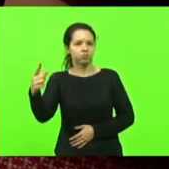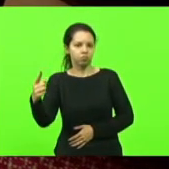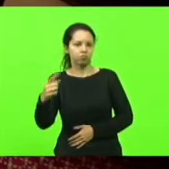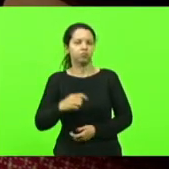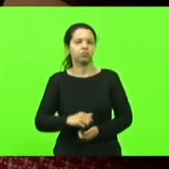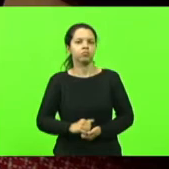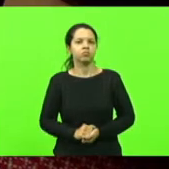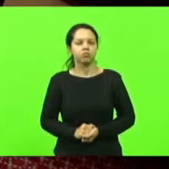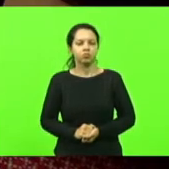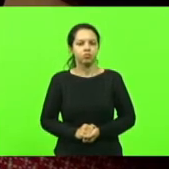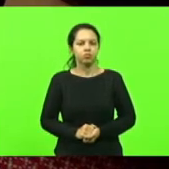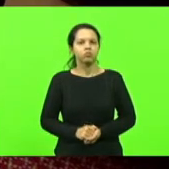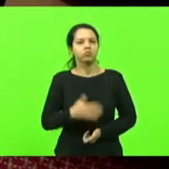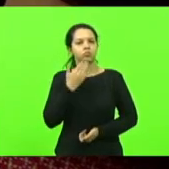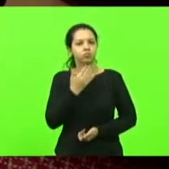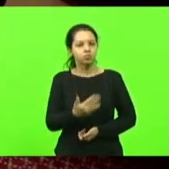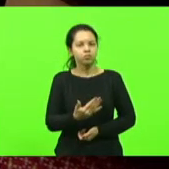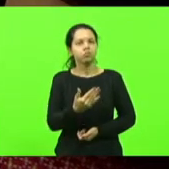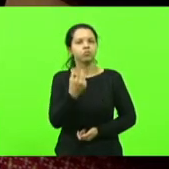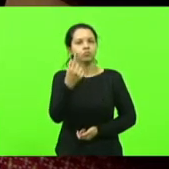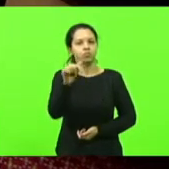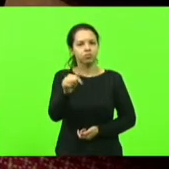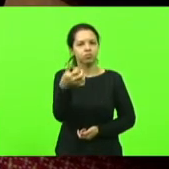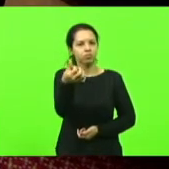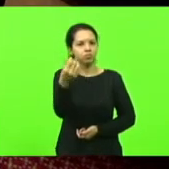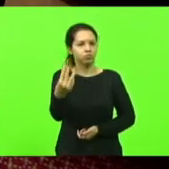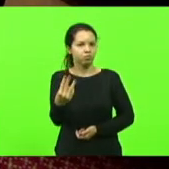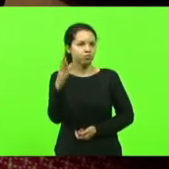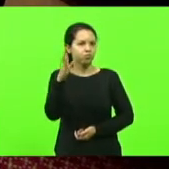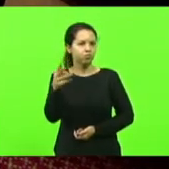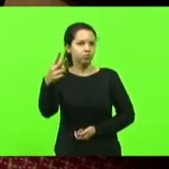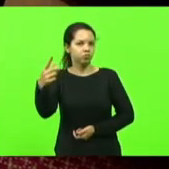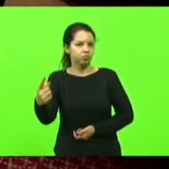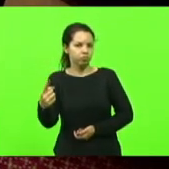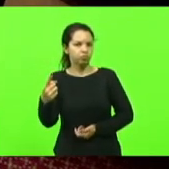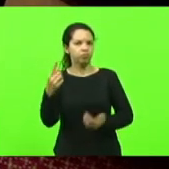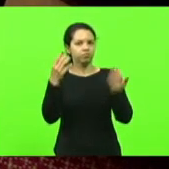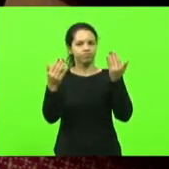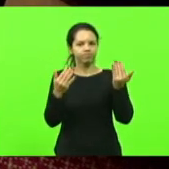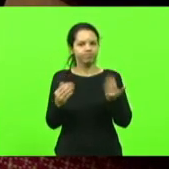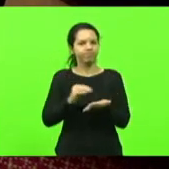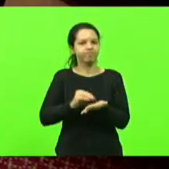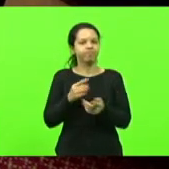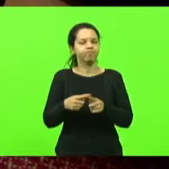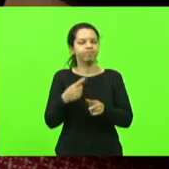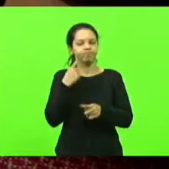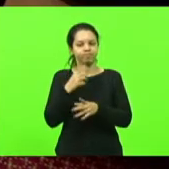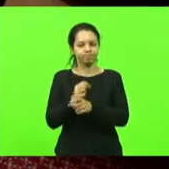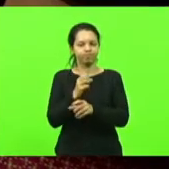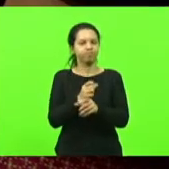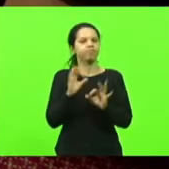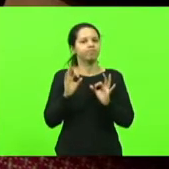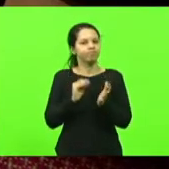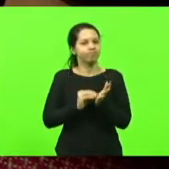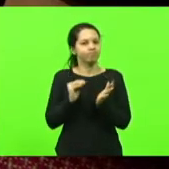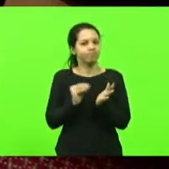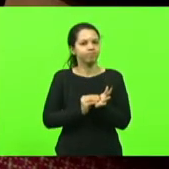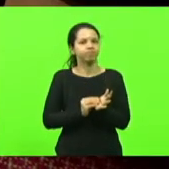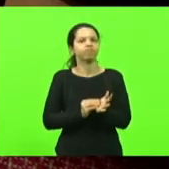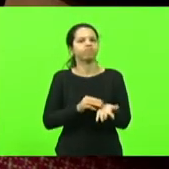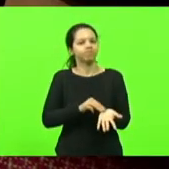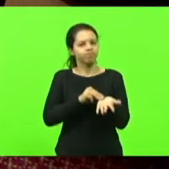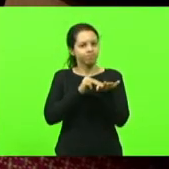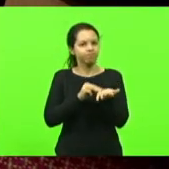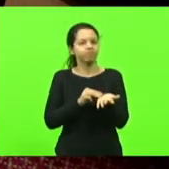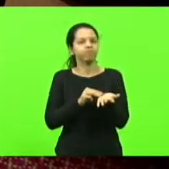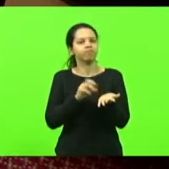1763-2021 deixou de ser apreciado por falta de quórum e a moção 838-2021 foi